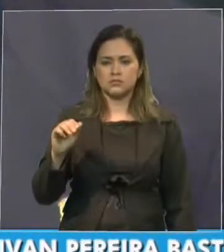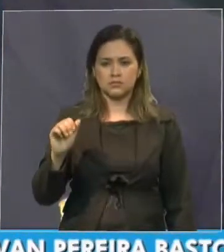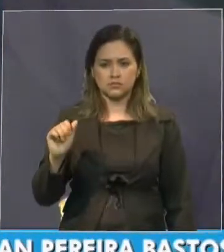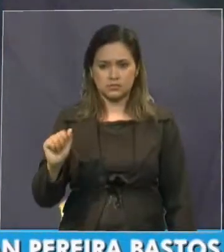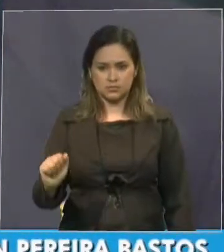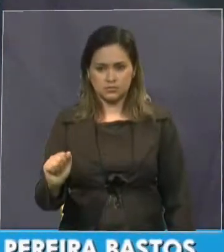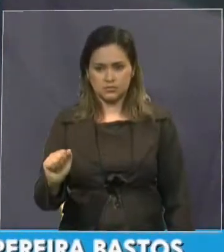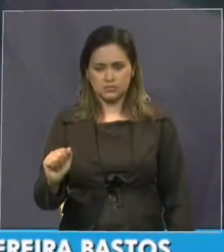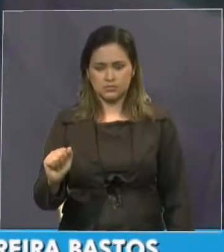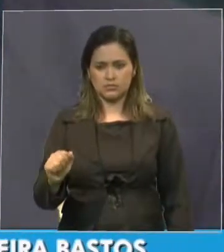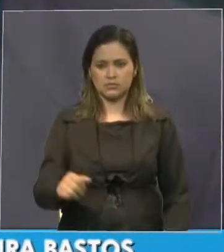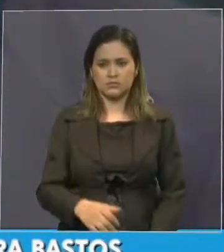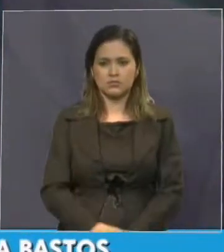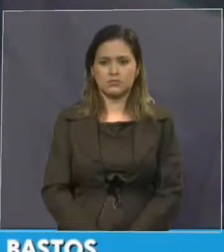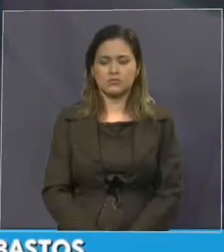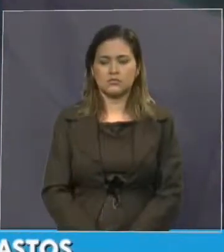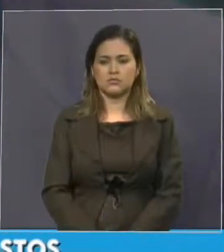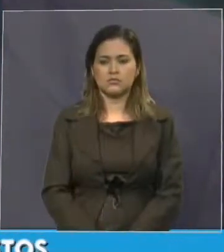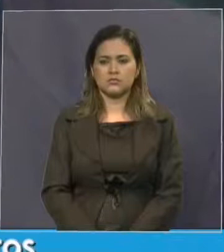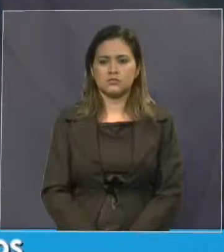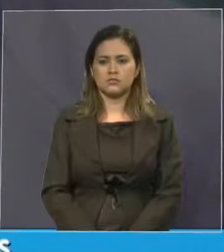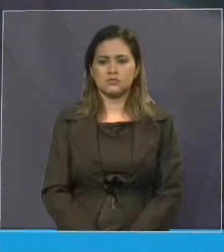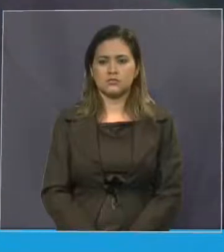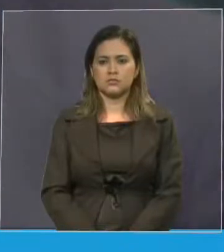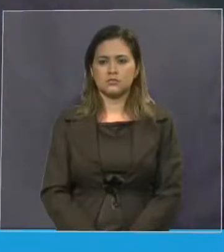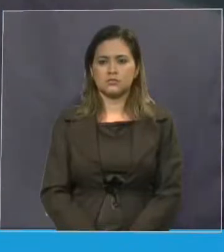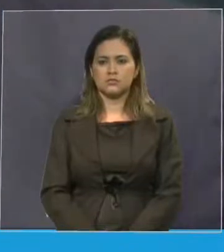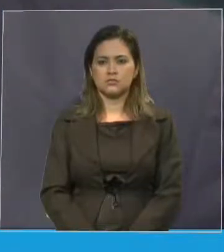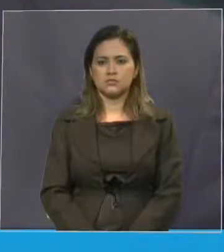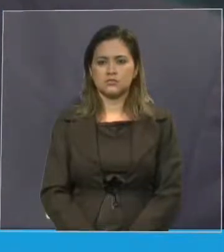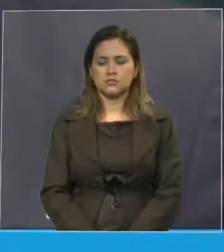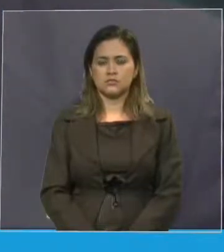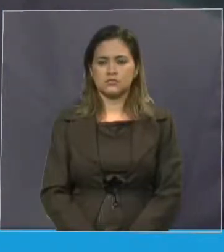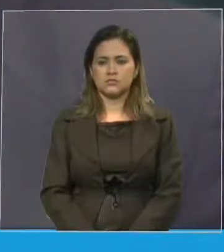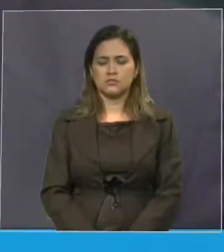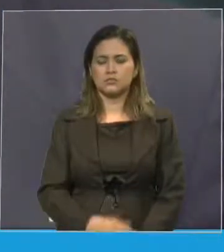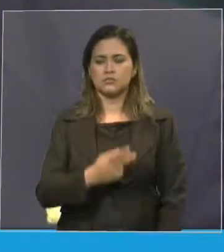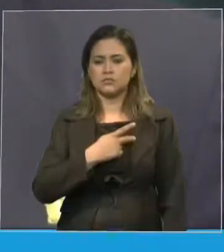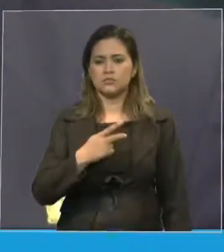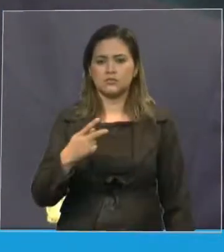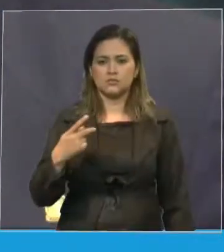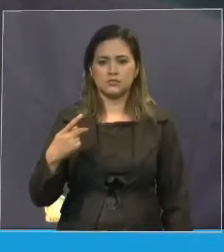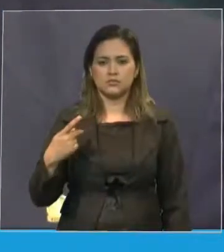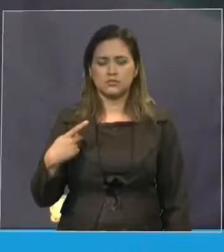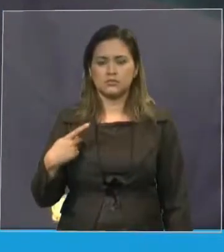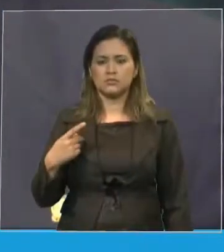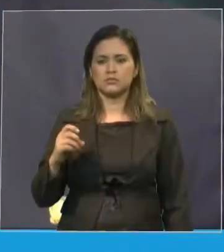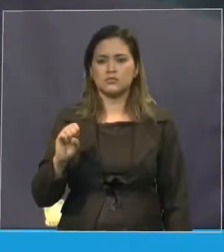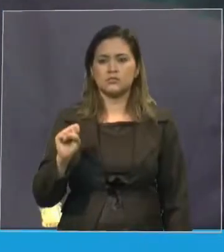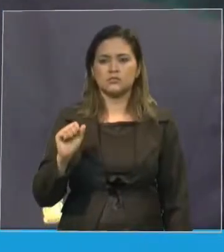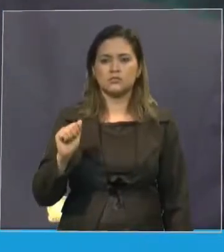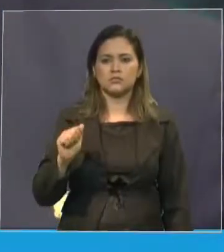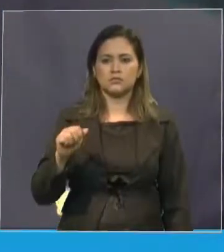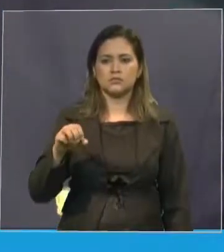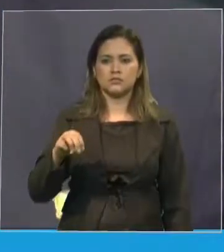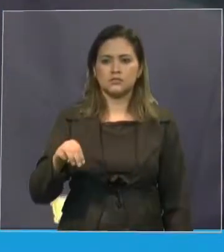Assembleia de Deus no Estado do Maranhão. Reverendo pastor, Samuel Câmara,